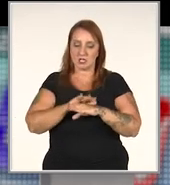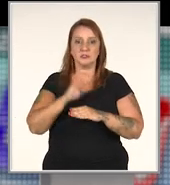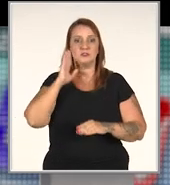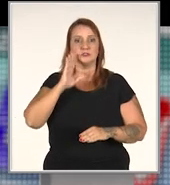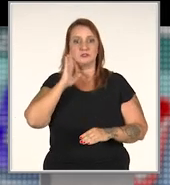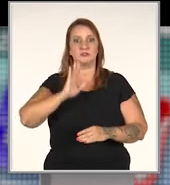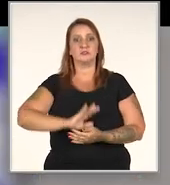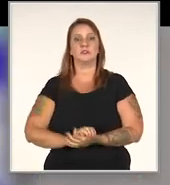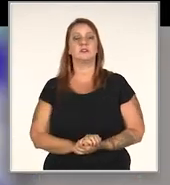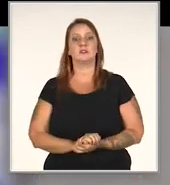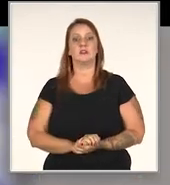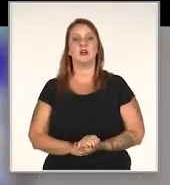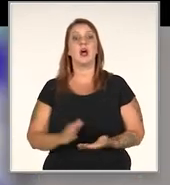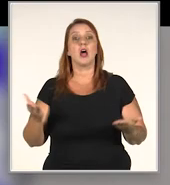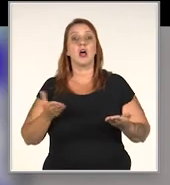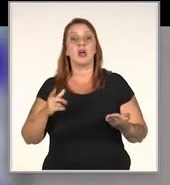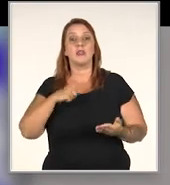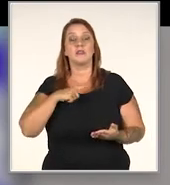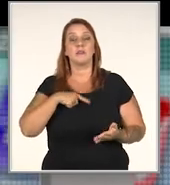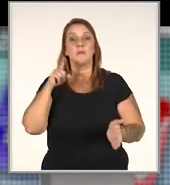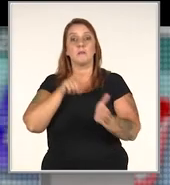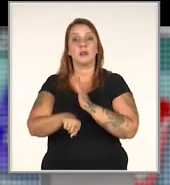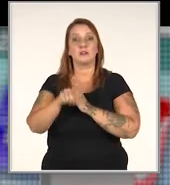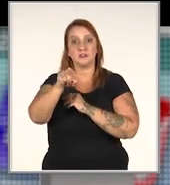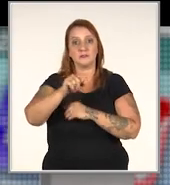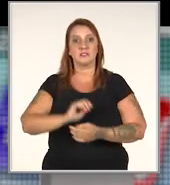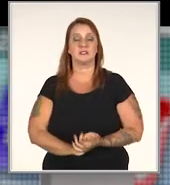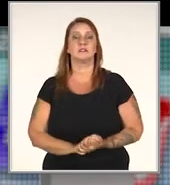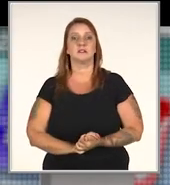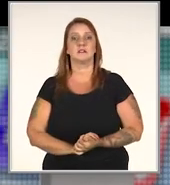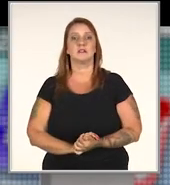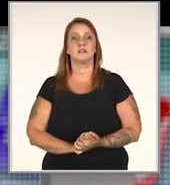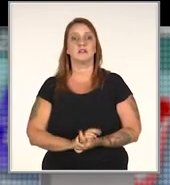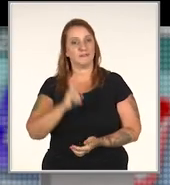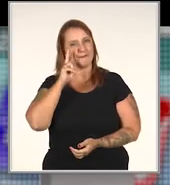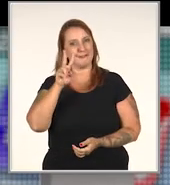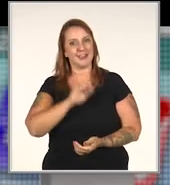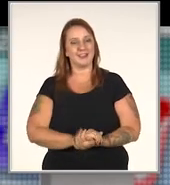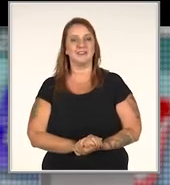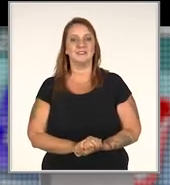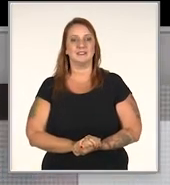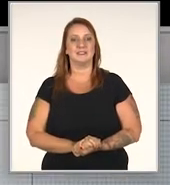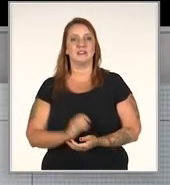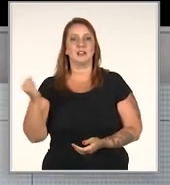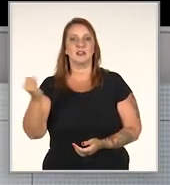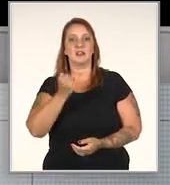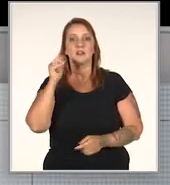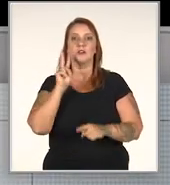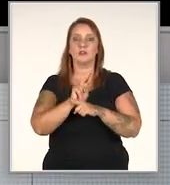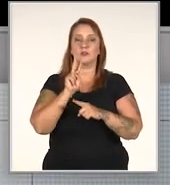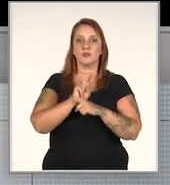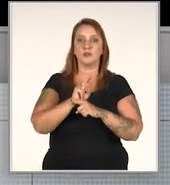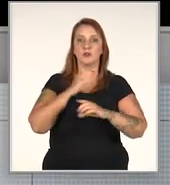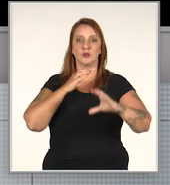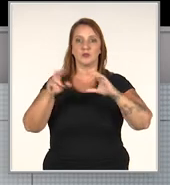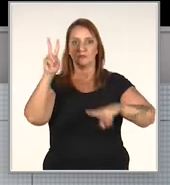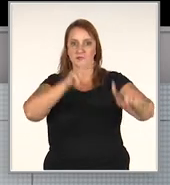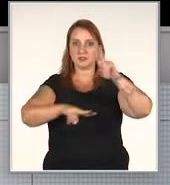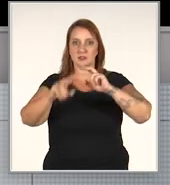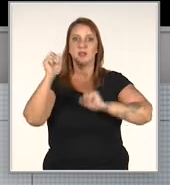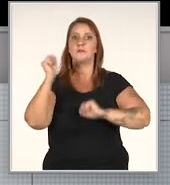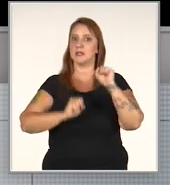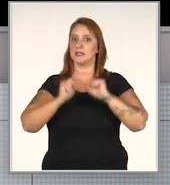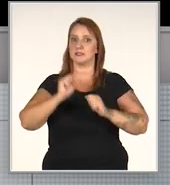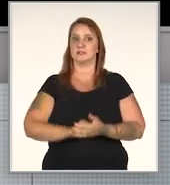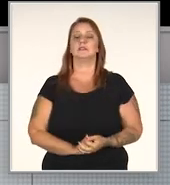faça essa leitura. Muito legal esse assunto. E agora nós temos mais uma pergunta para você. Vamos ver? É importante cuidar da comunicação